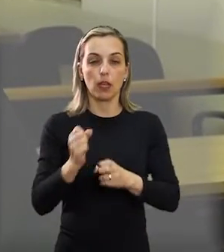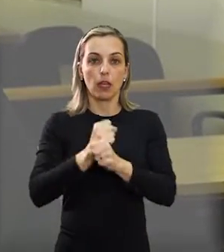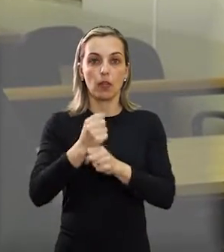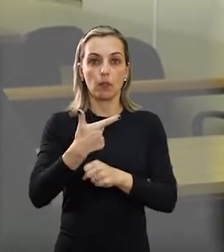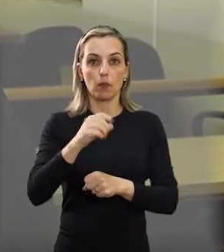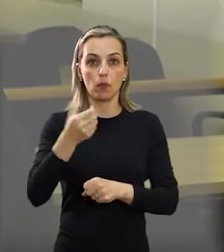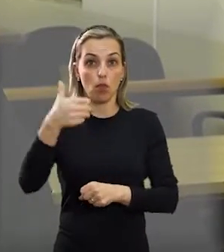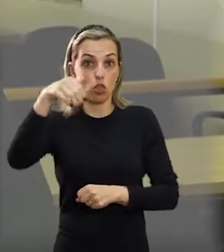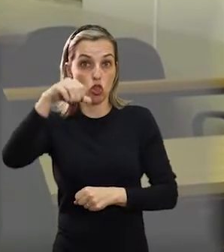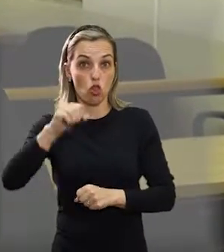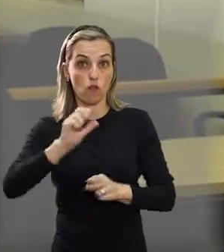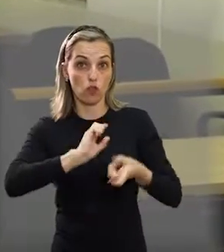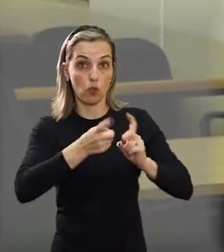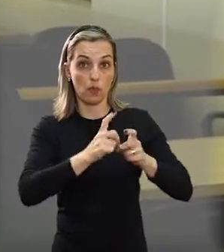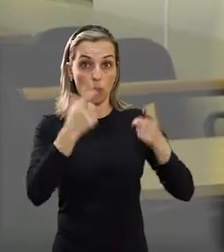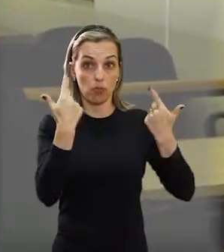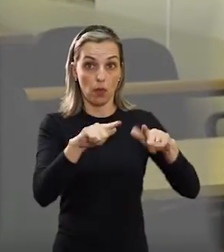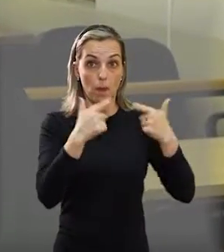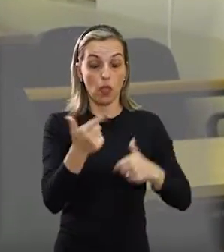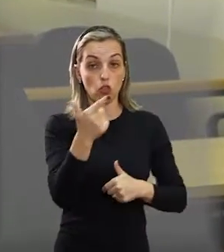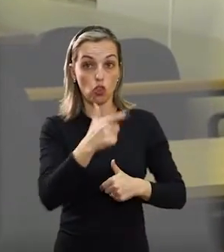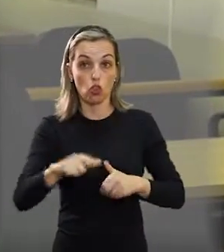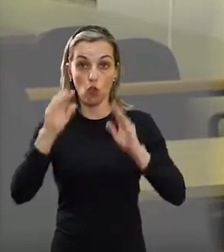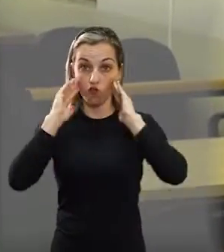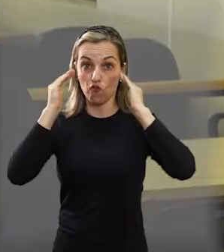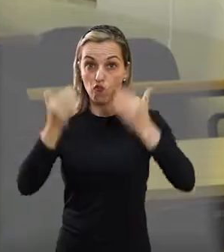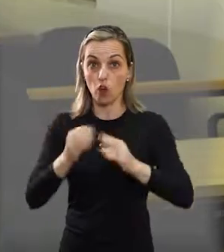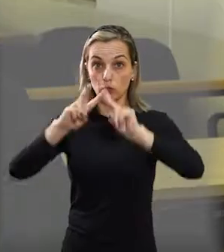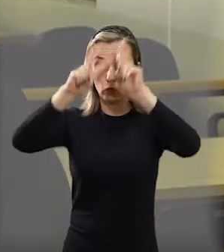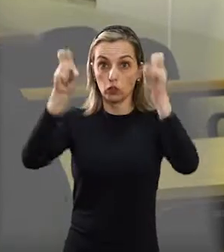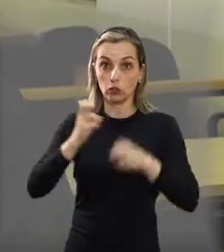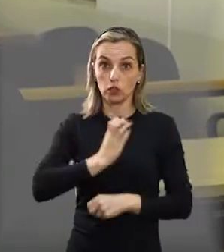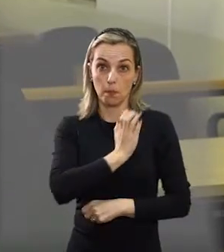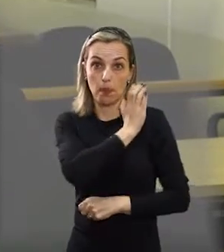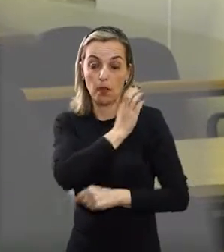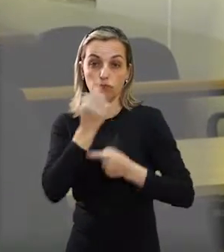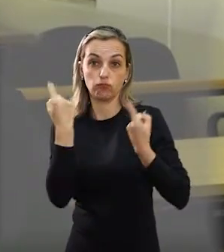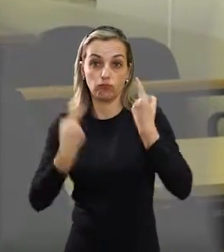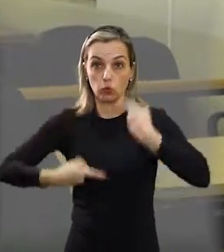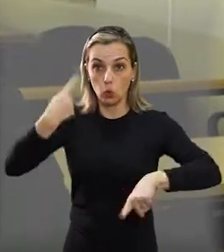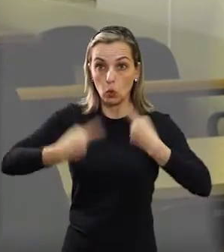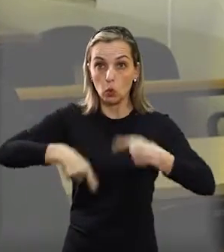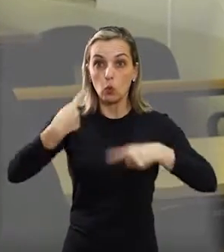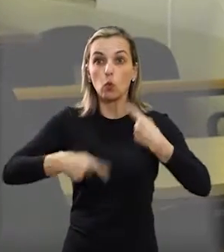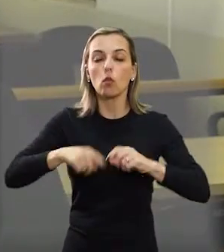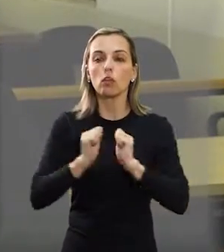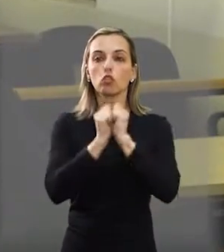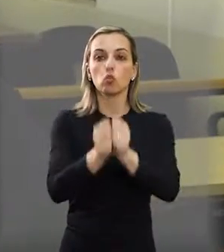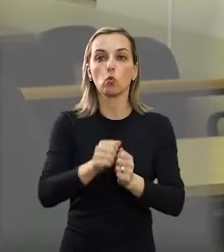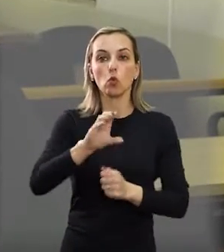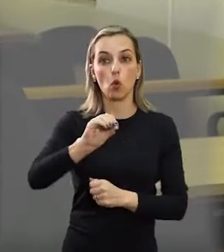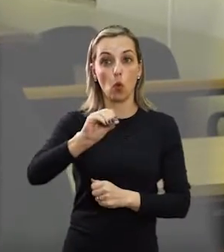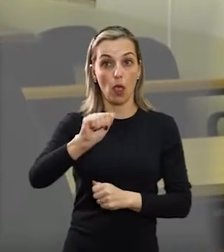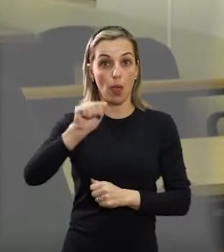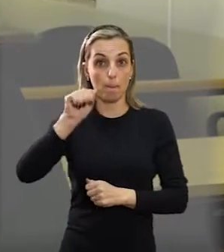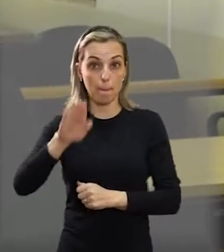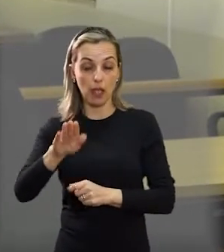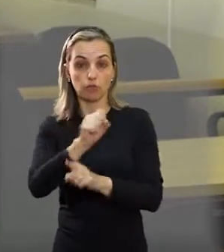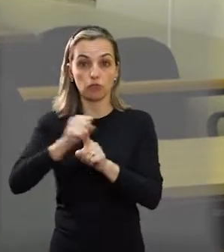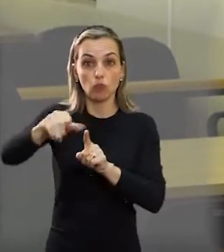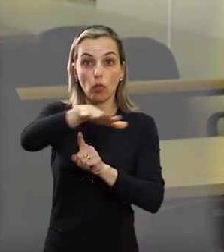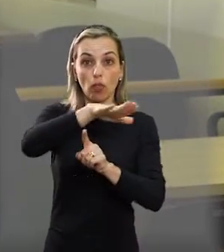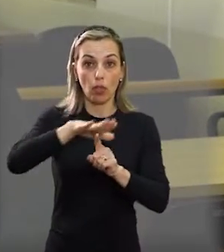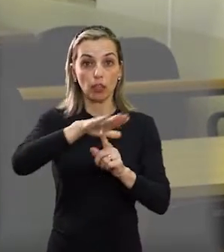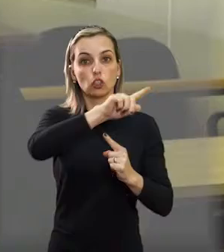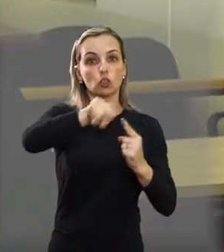retomando as atividades agora da comissão nesse ano e nós temos a pretensão de trazer sempre as discussões de combate à